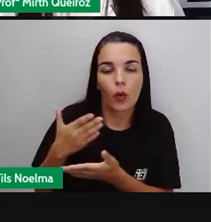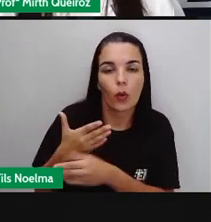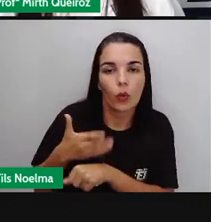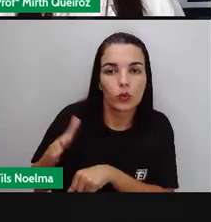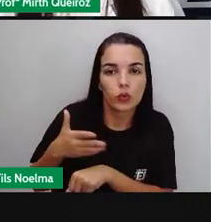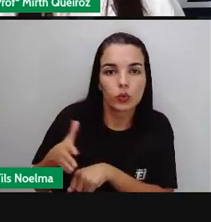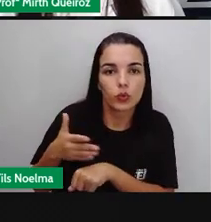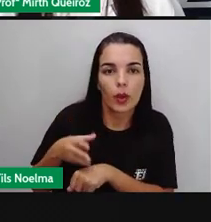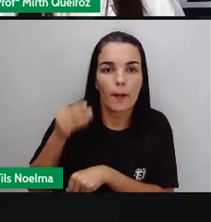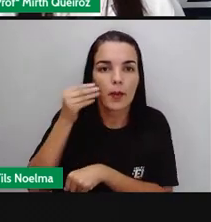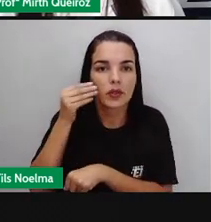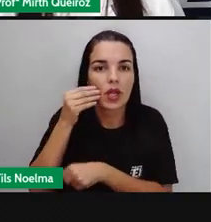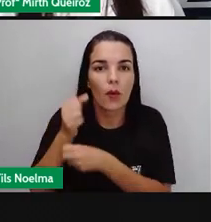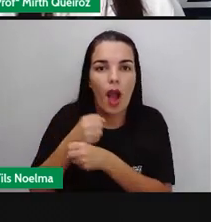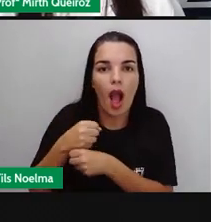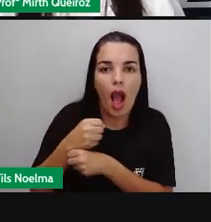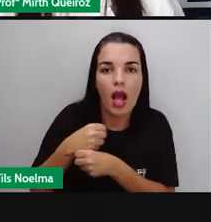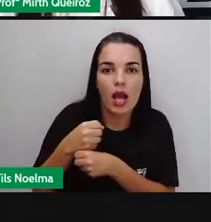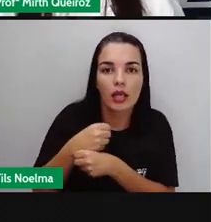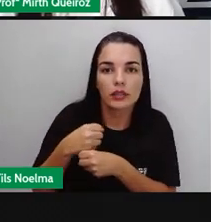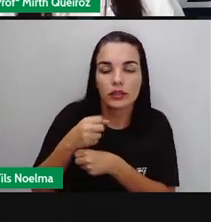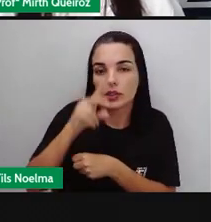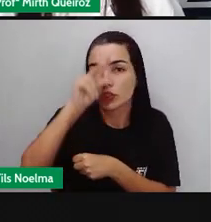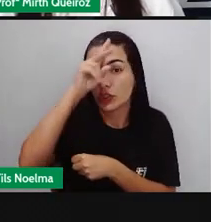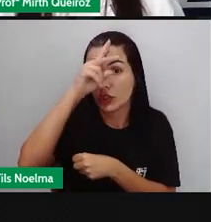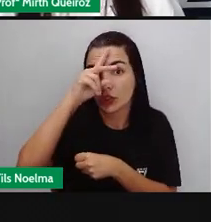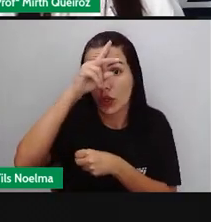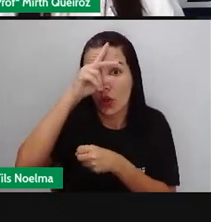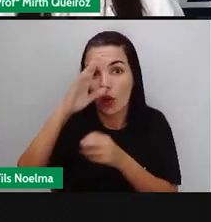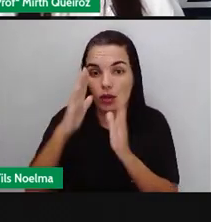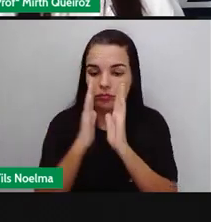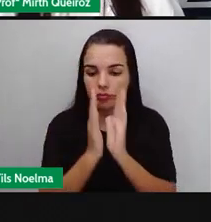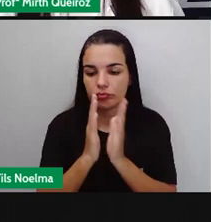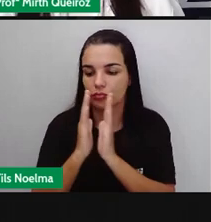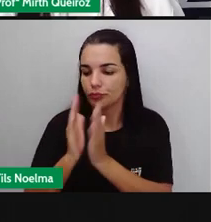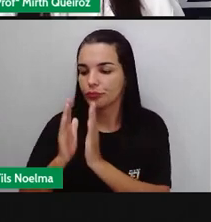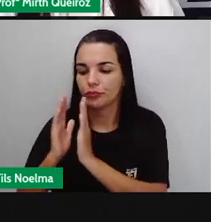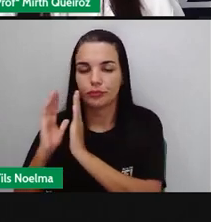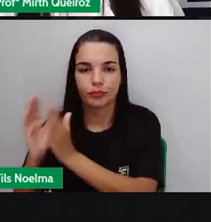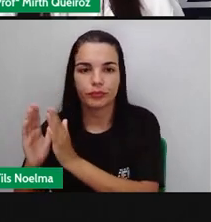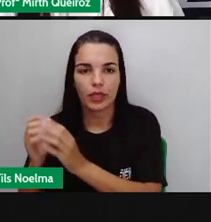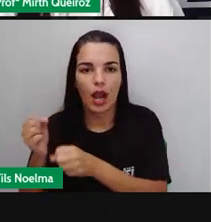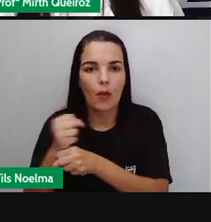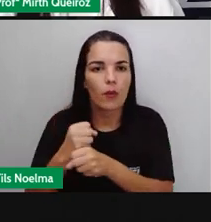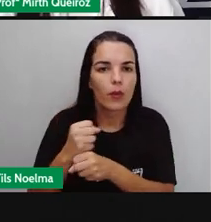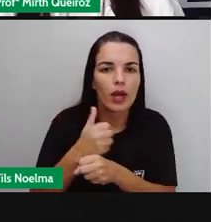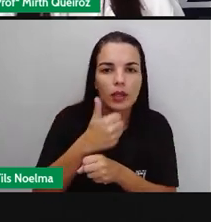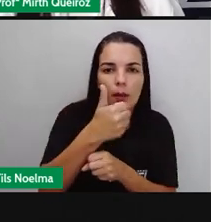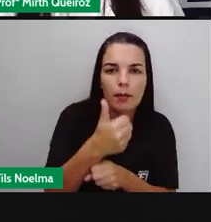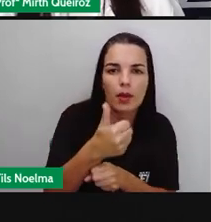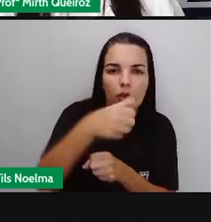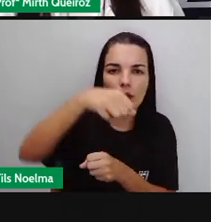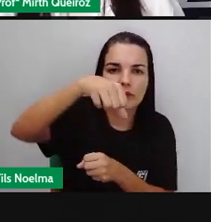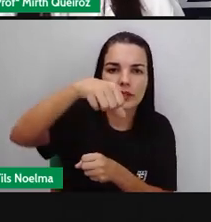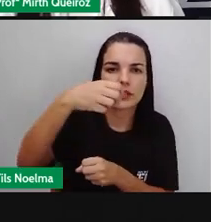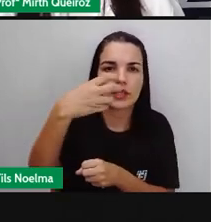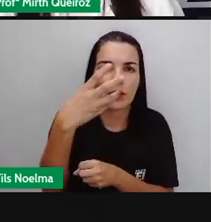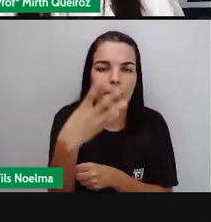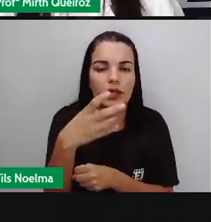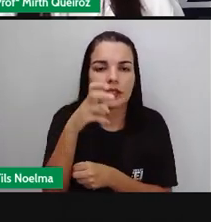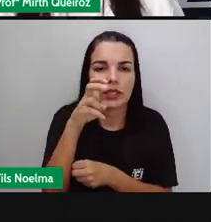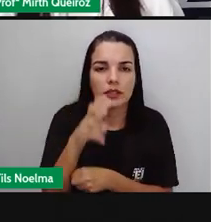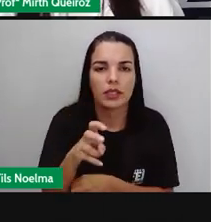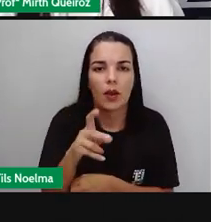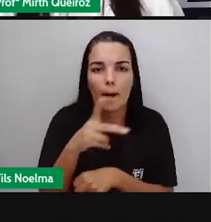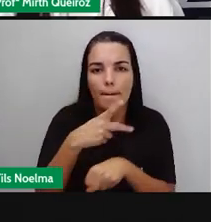aqui no exemplo. Países colonizados e colonizadores em 1945. Então, geralmente, quando se trata de